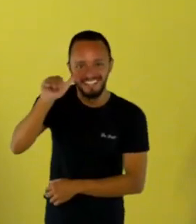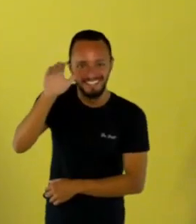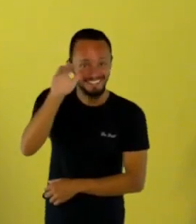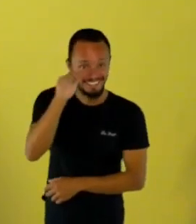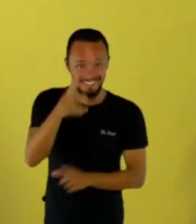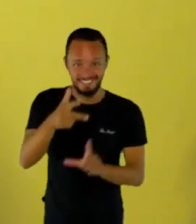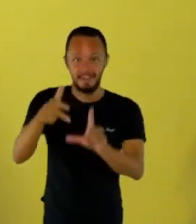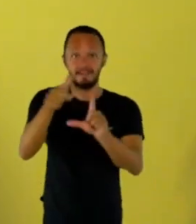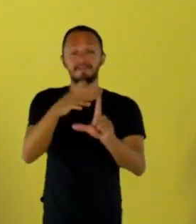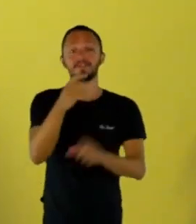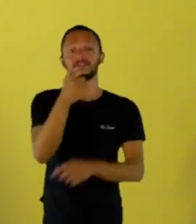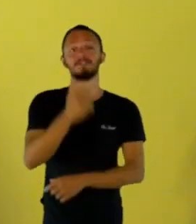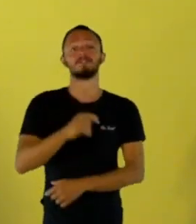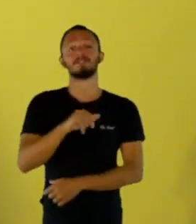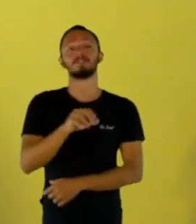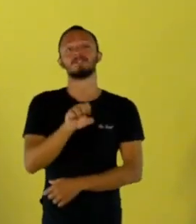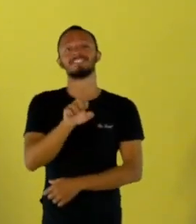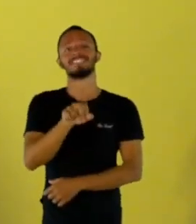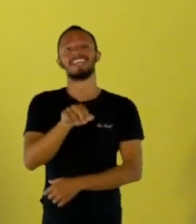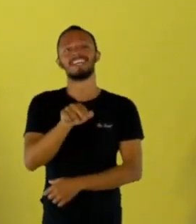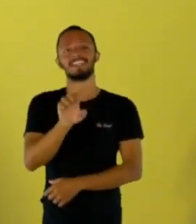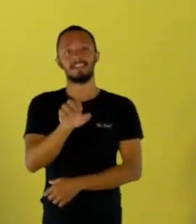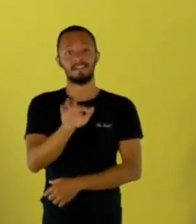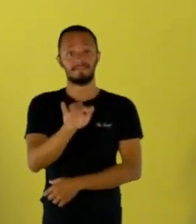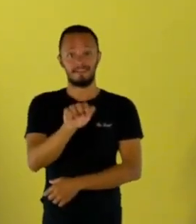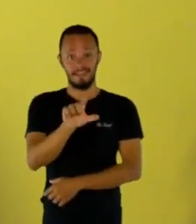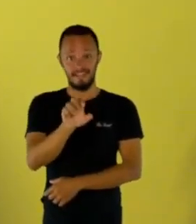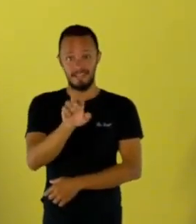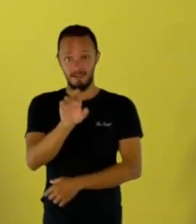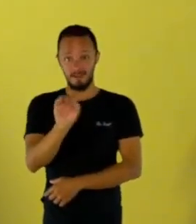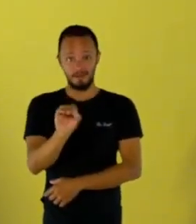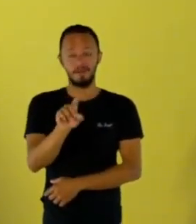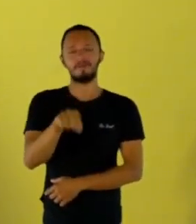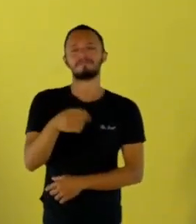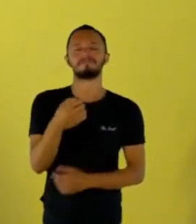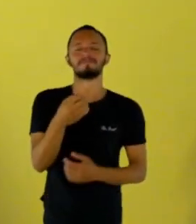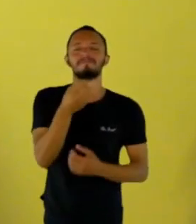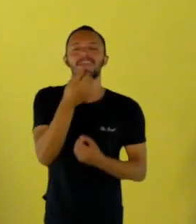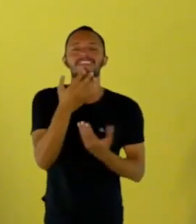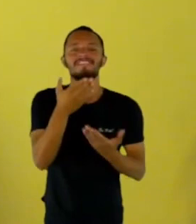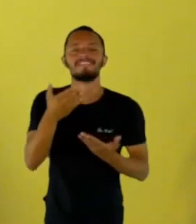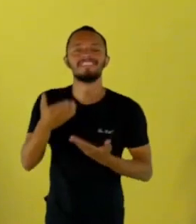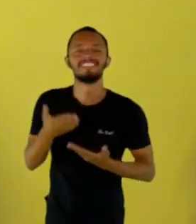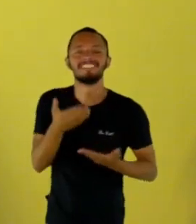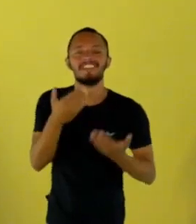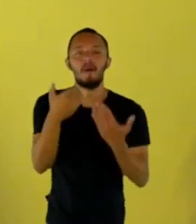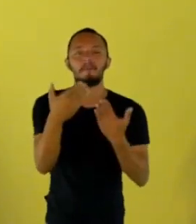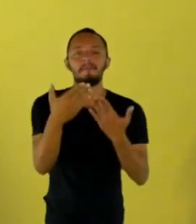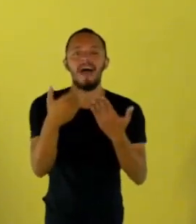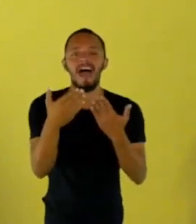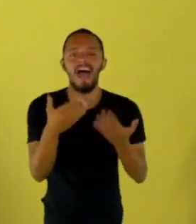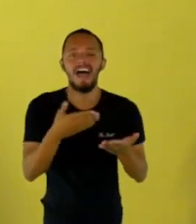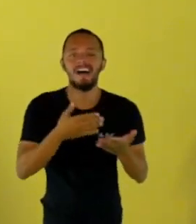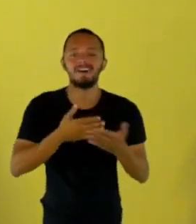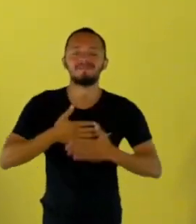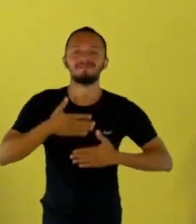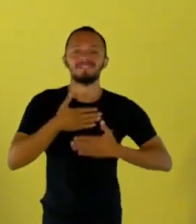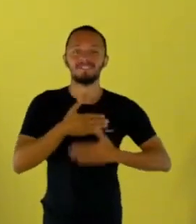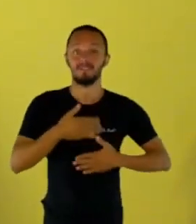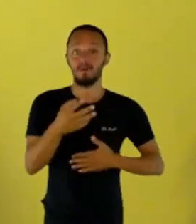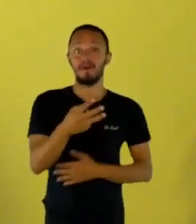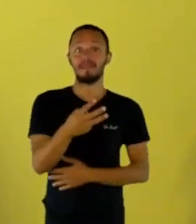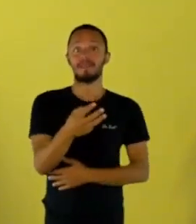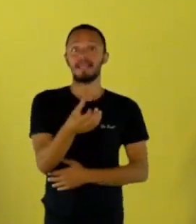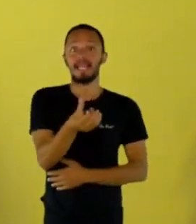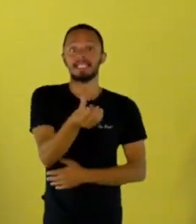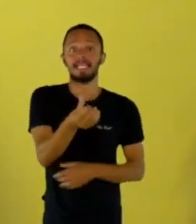Josane Faleiro, bem-vindo ao Sempre um Papo. Este projeto de incentivo ao ato da leitura, criado há 36 anos